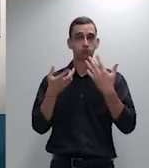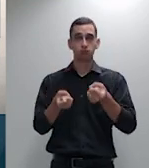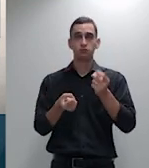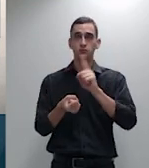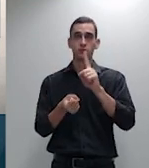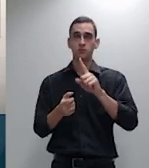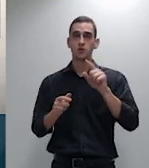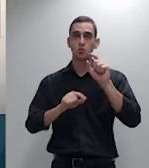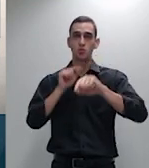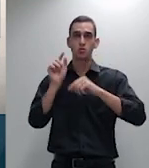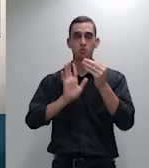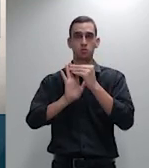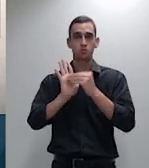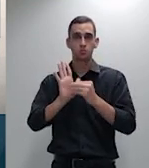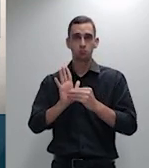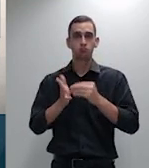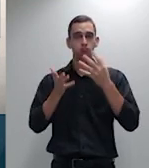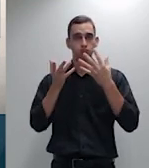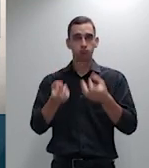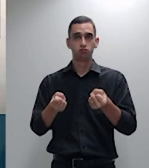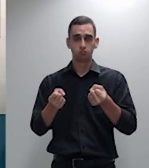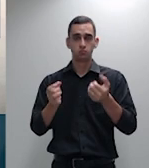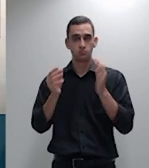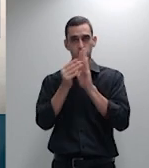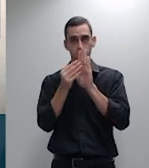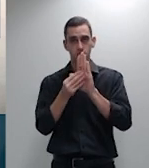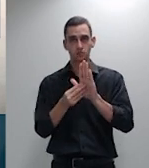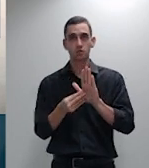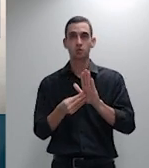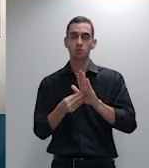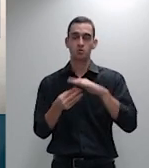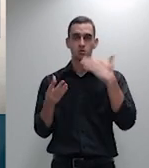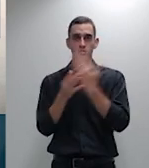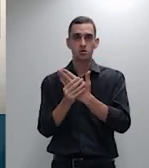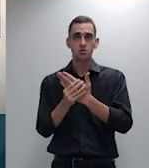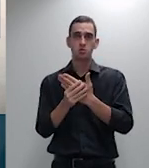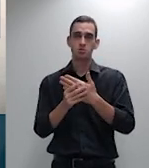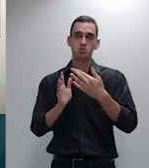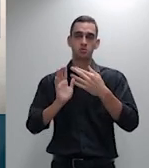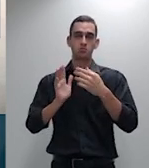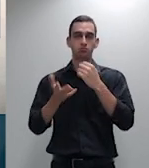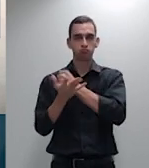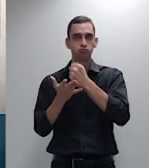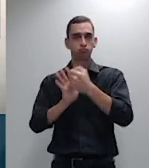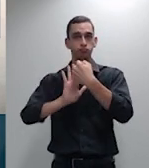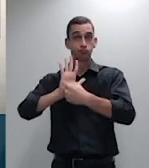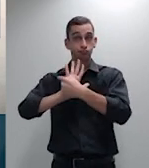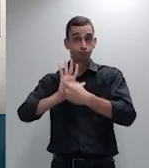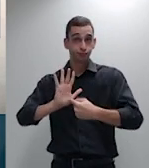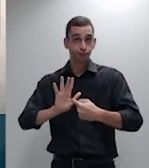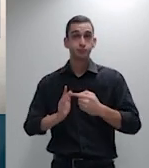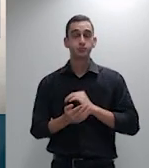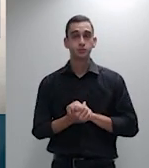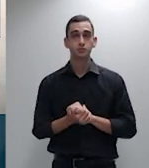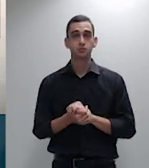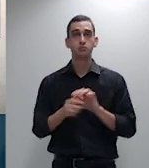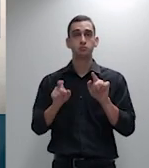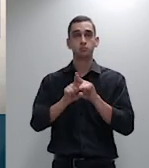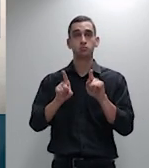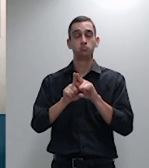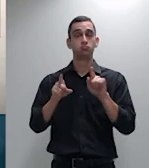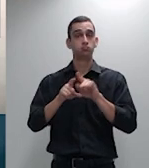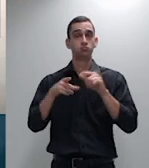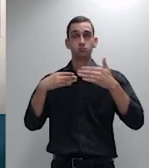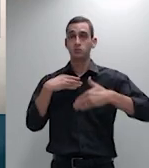da ação recisória além disso como segundo fundamento observo que a ação tem respaldo tão